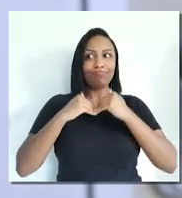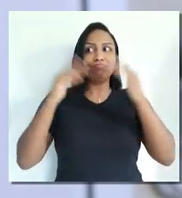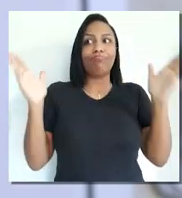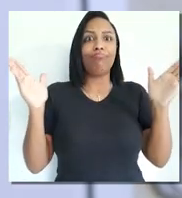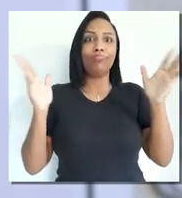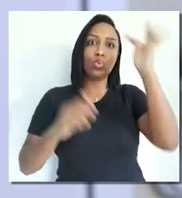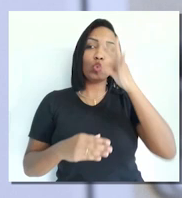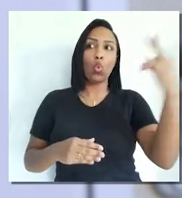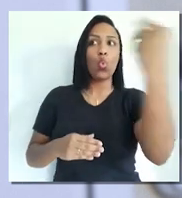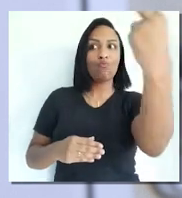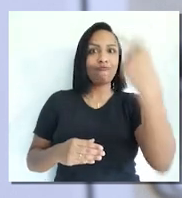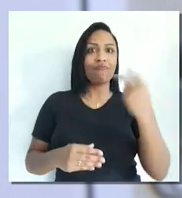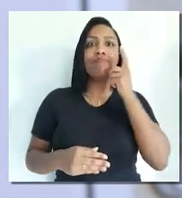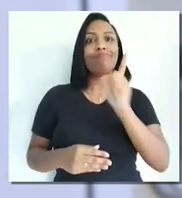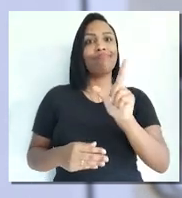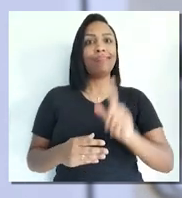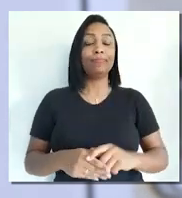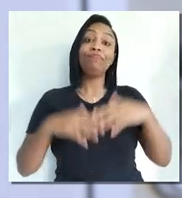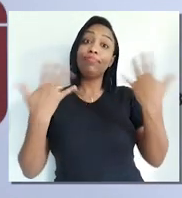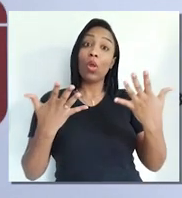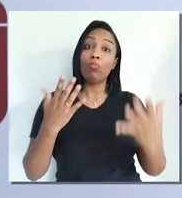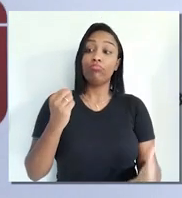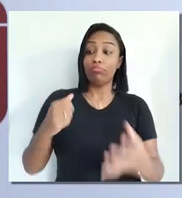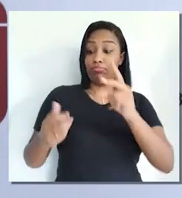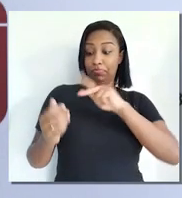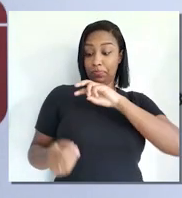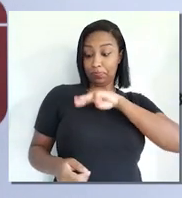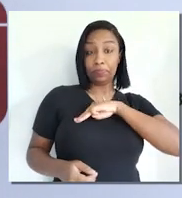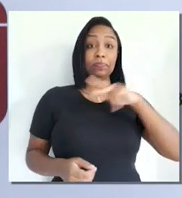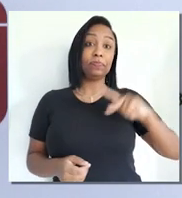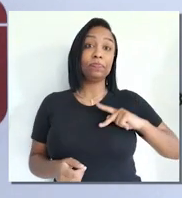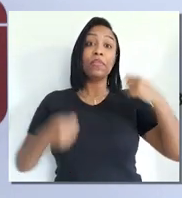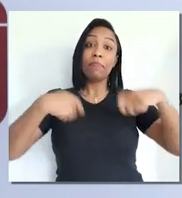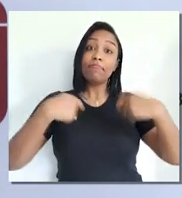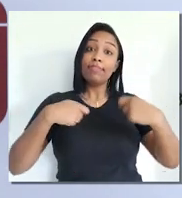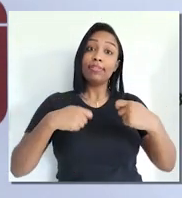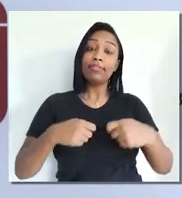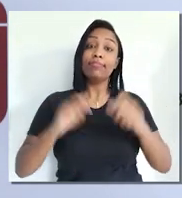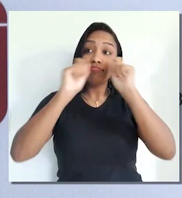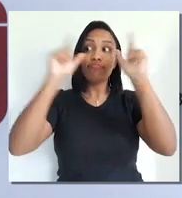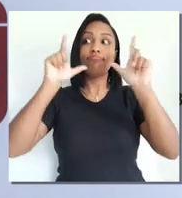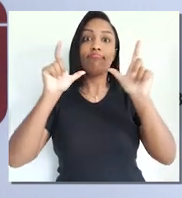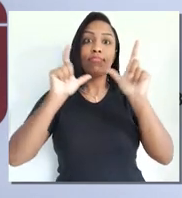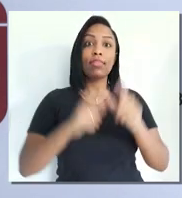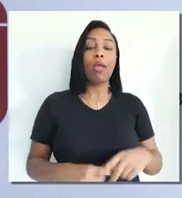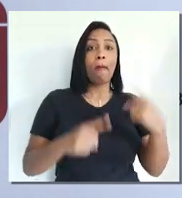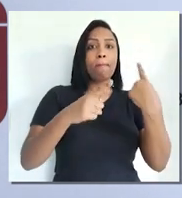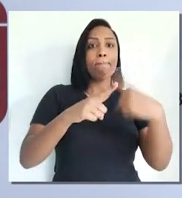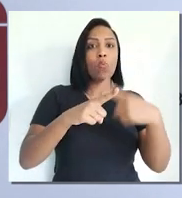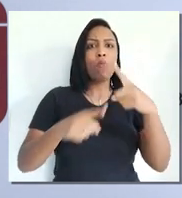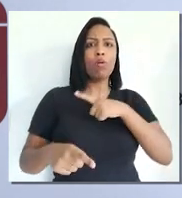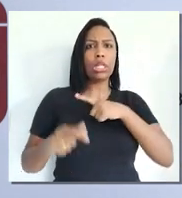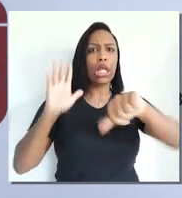que nesse momento o Ministério Público tem que estar um passo à frente. Os crimes no âmbito virtual, o cybercrime, ele acaba